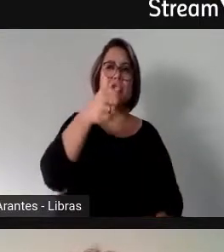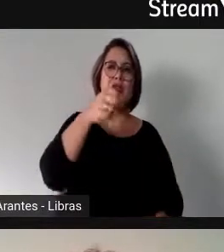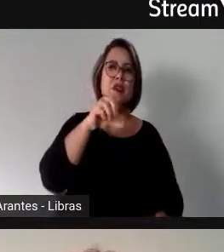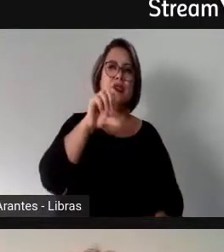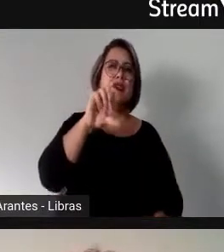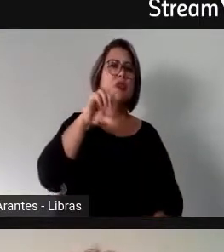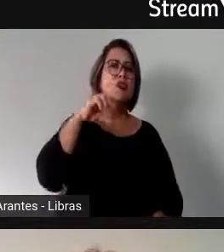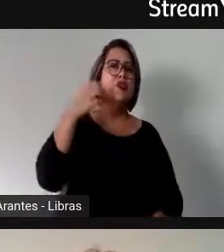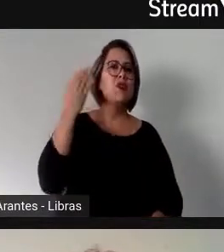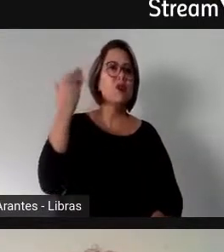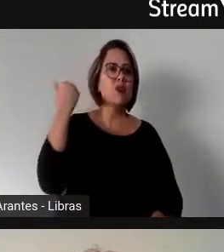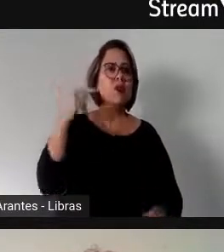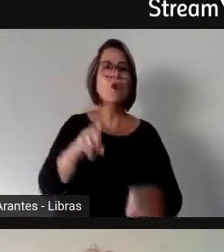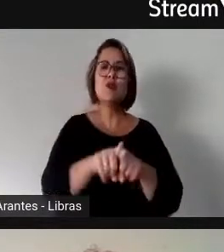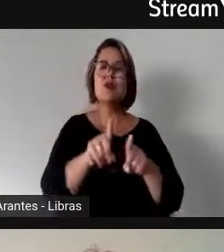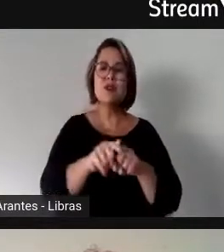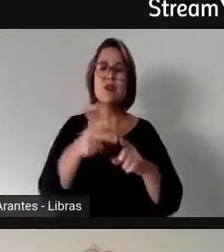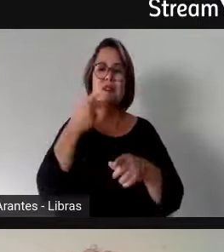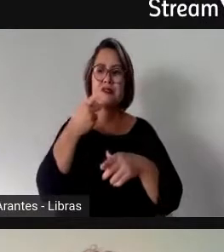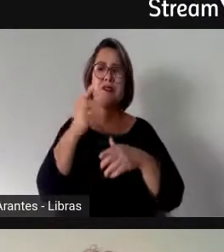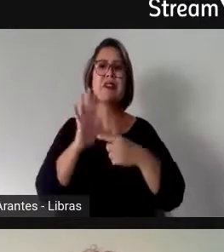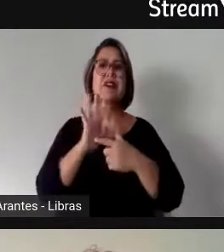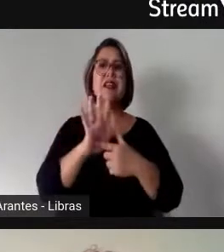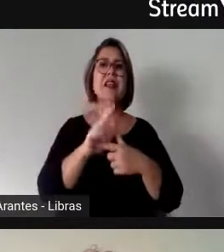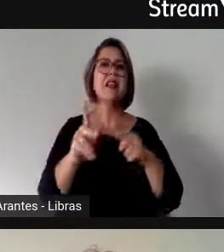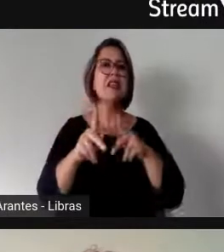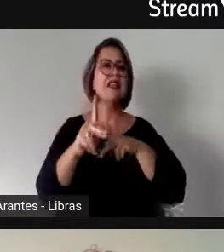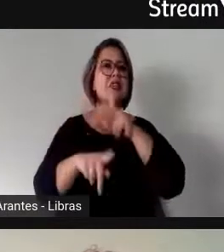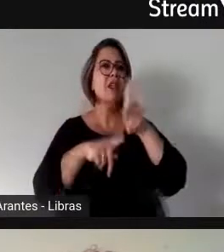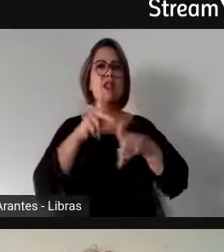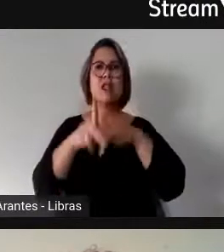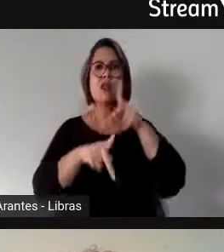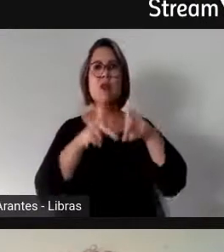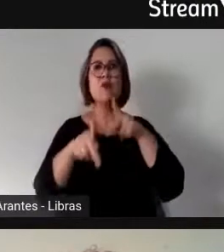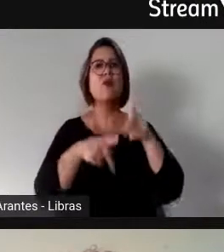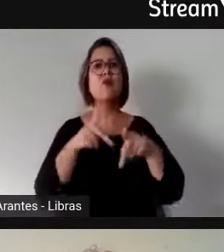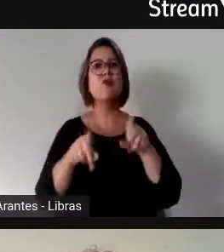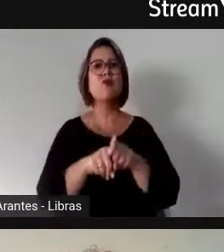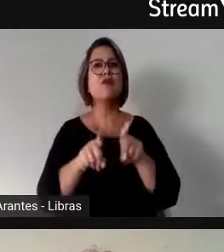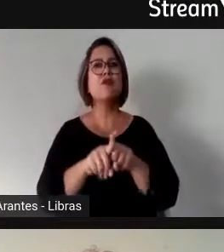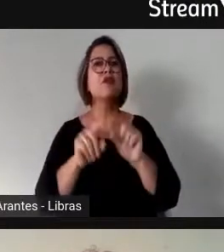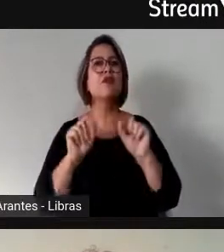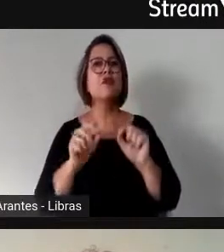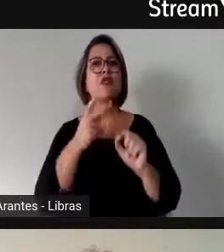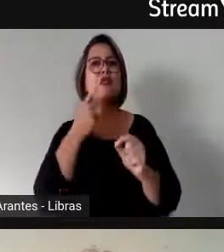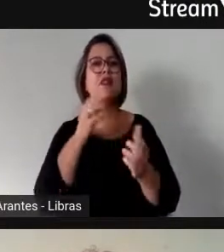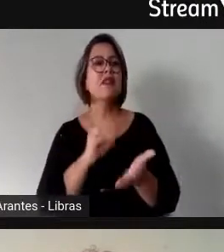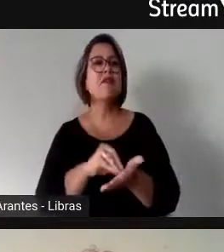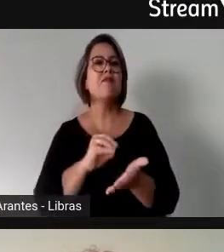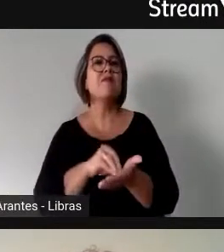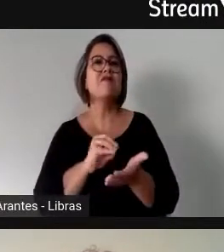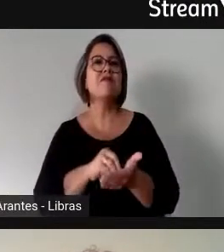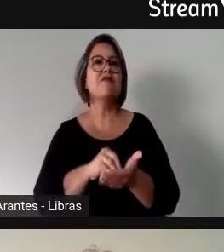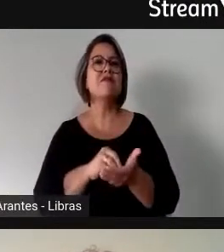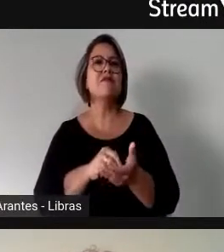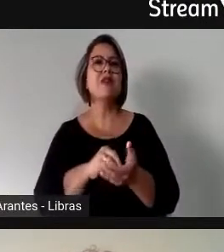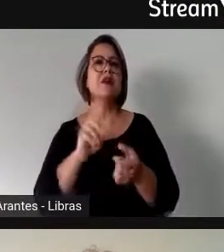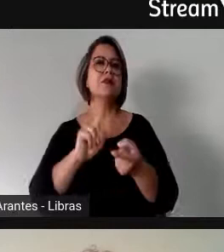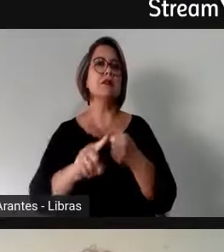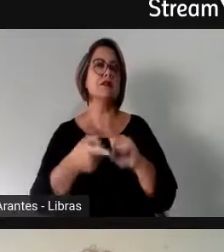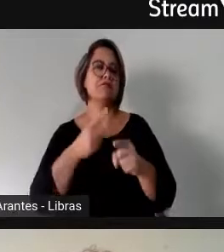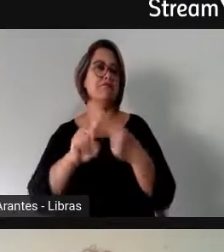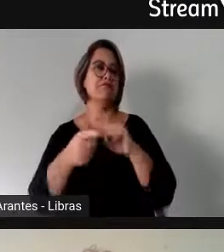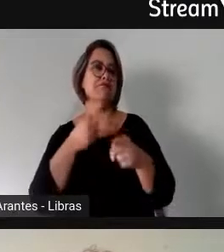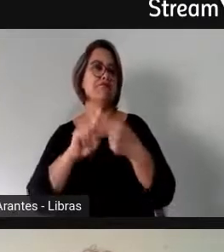do povo e seu nome será exercido, né, e o que que falta, quer dizer, falta, eu acho que a organização da sociedade,